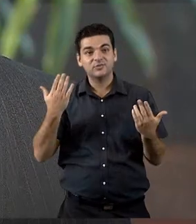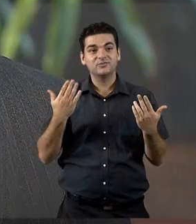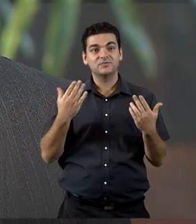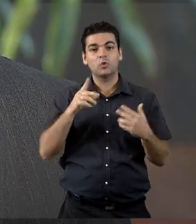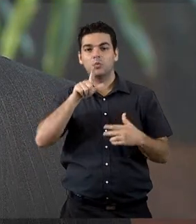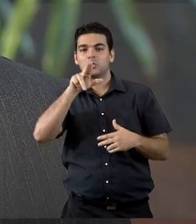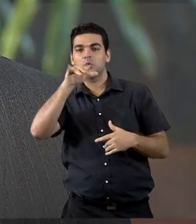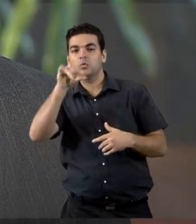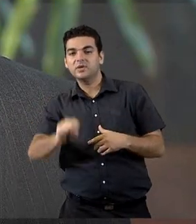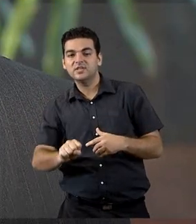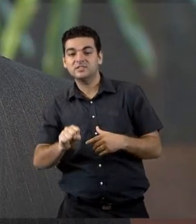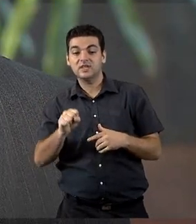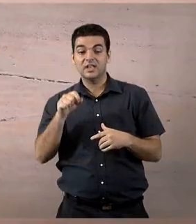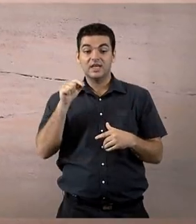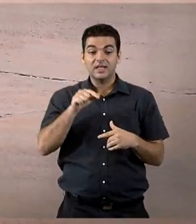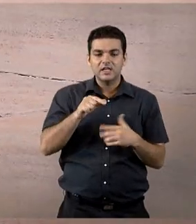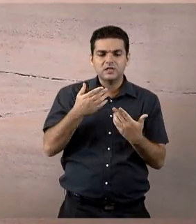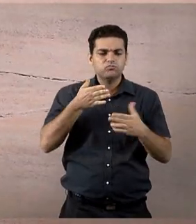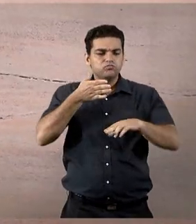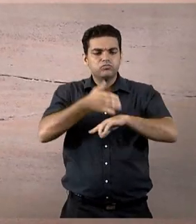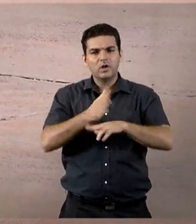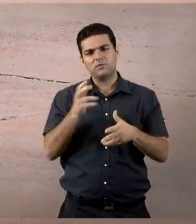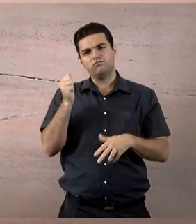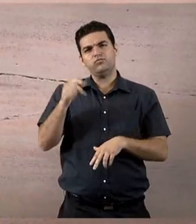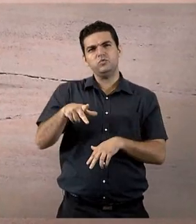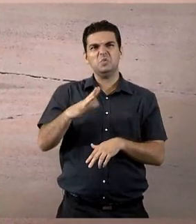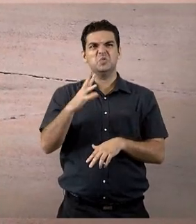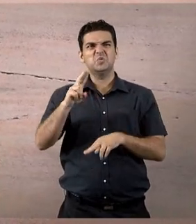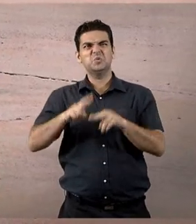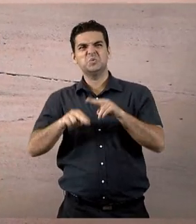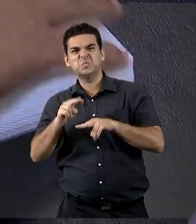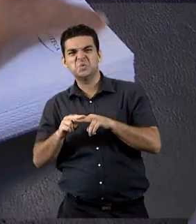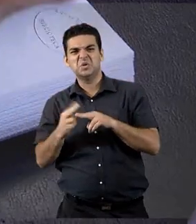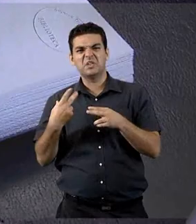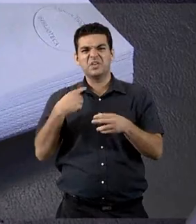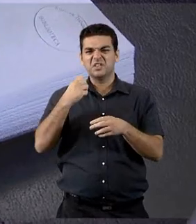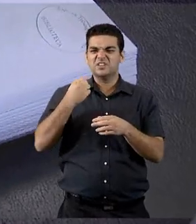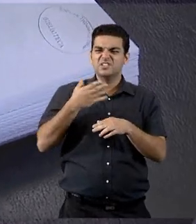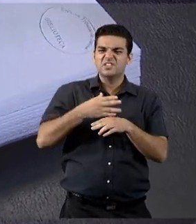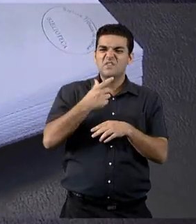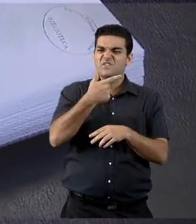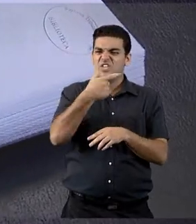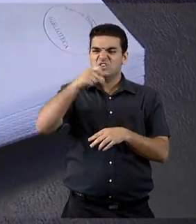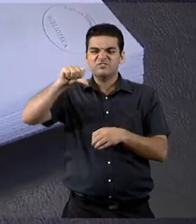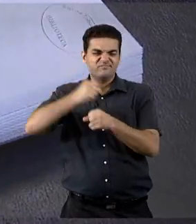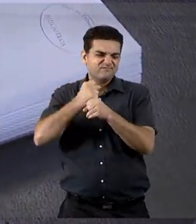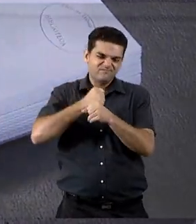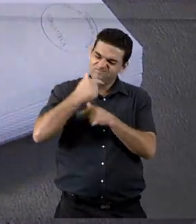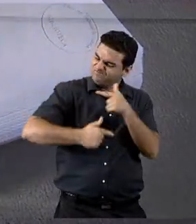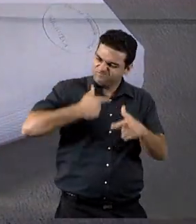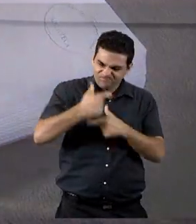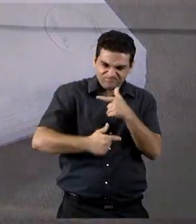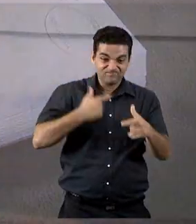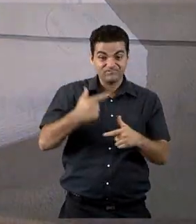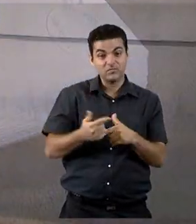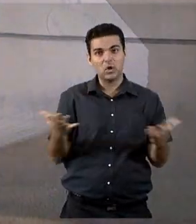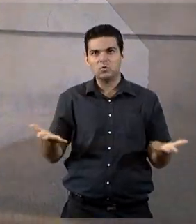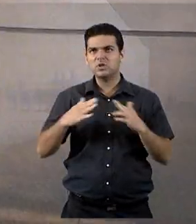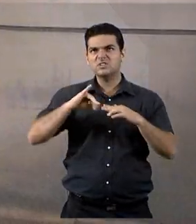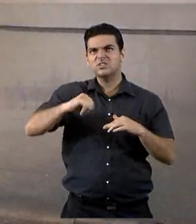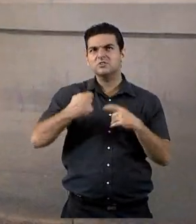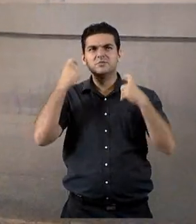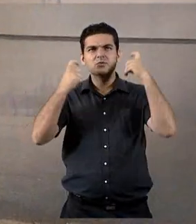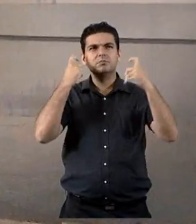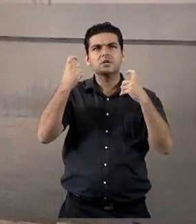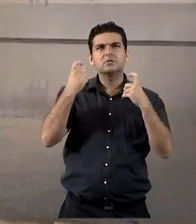Luiz Lopes Batista, que é cego, se aposentou em julho, depois de 29 anos dedicados à corte. A casa buscou garantir a